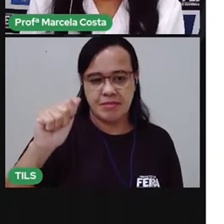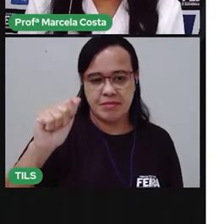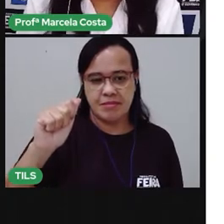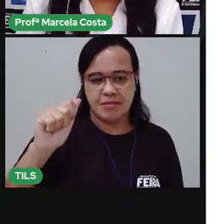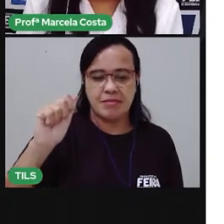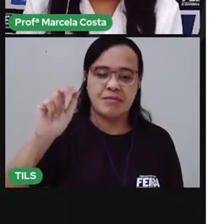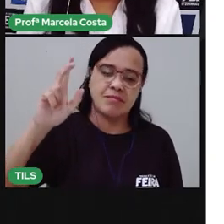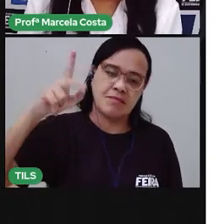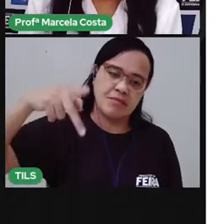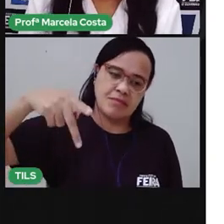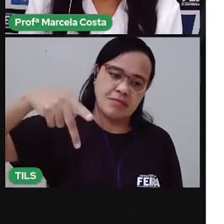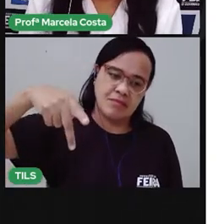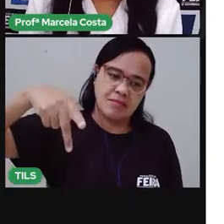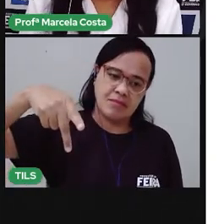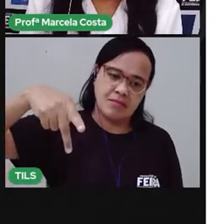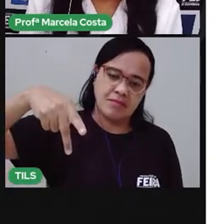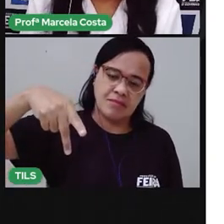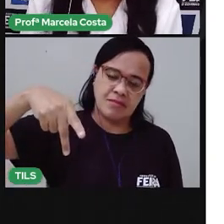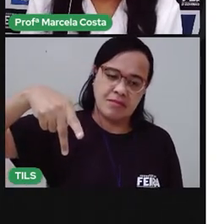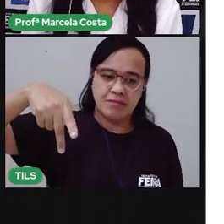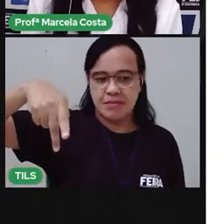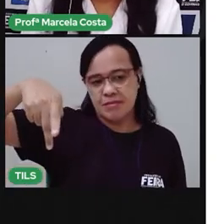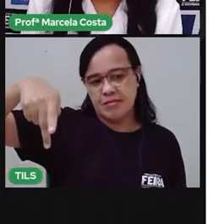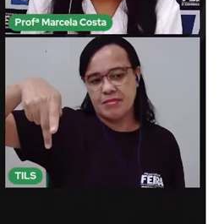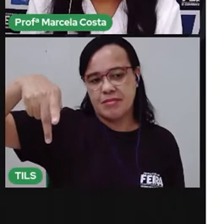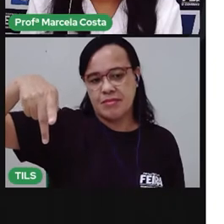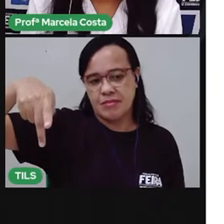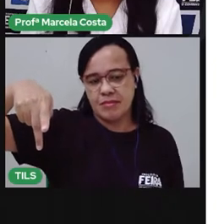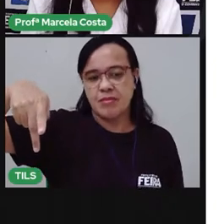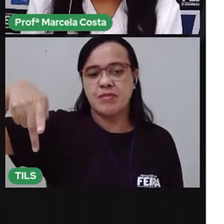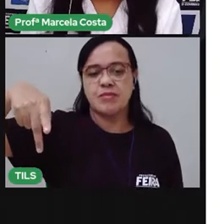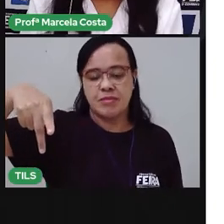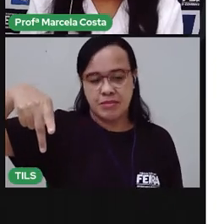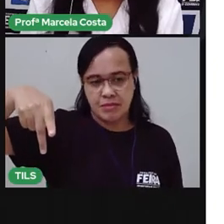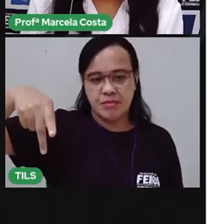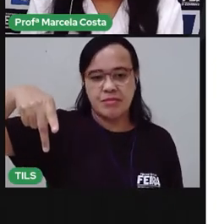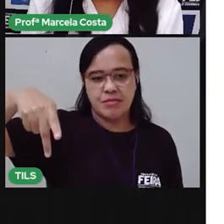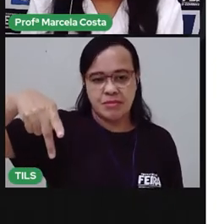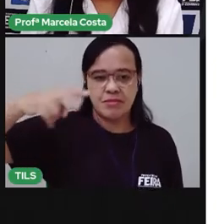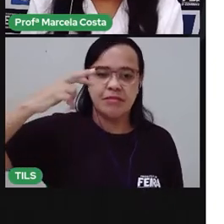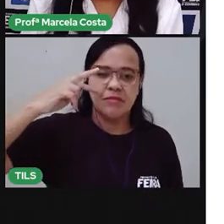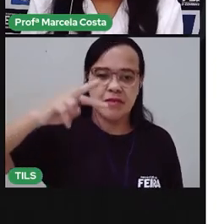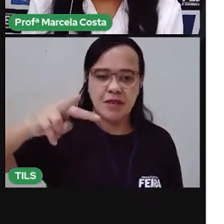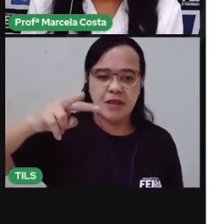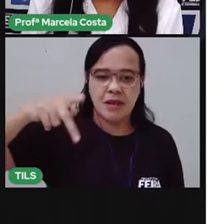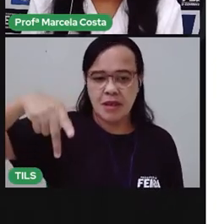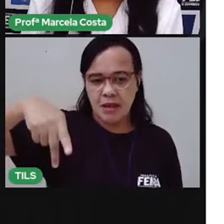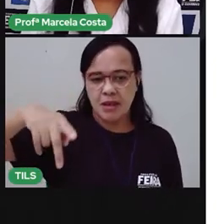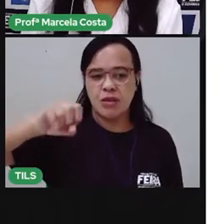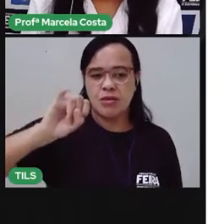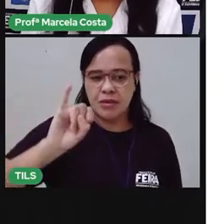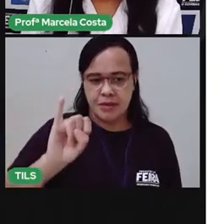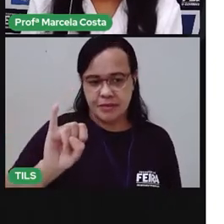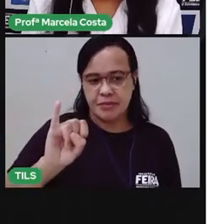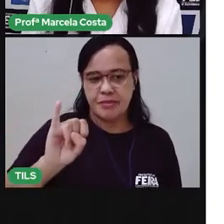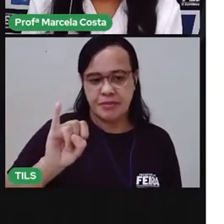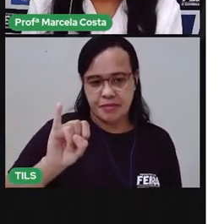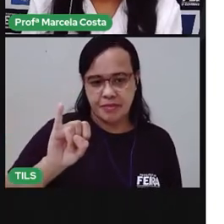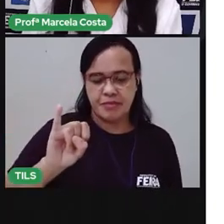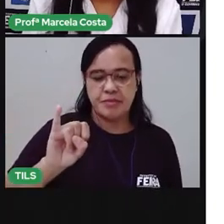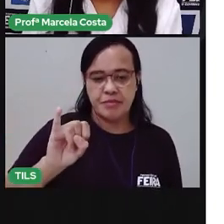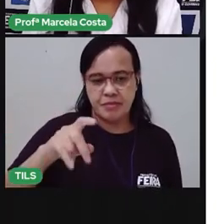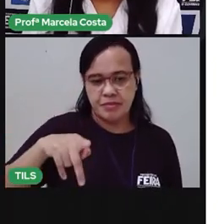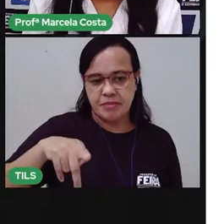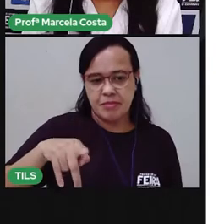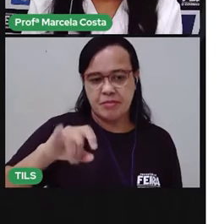A primeira sílaba, a gente vê destacada aqui, ó. É o P e o I. Pi.